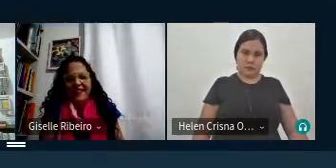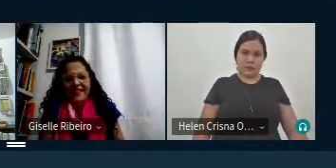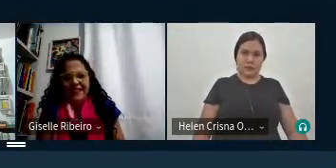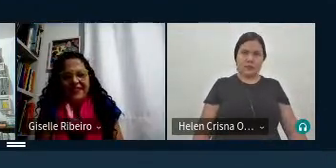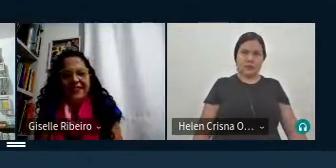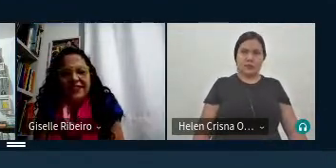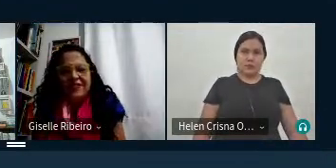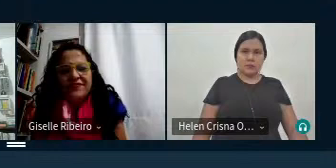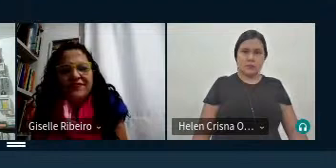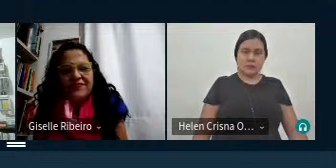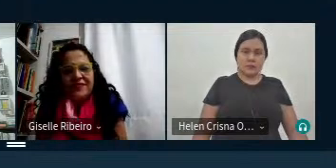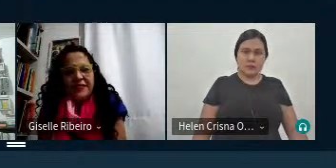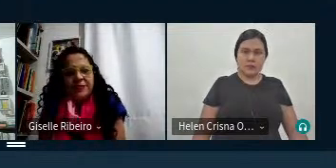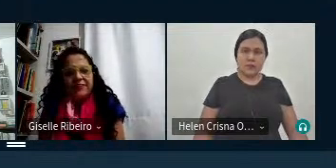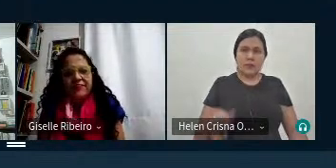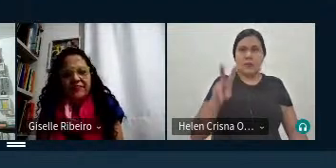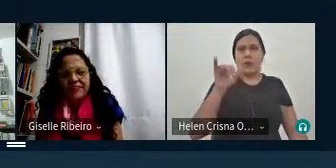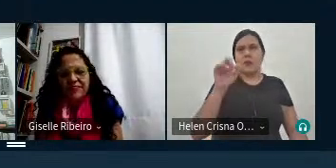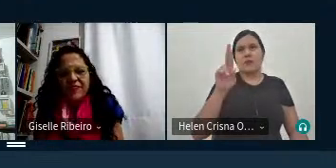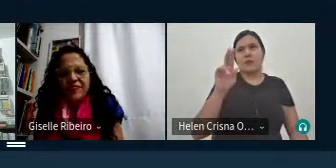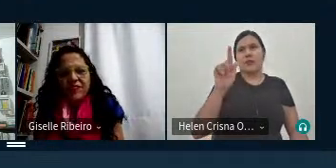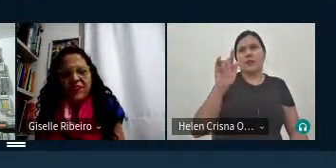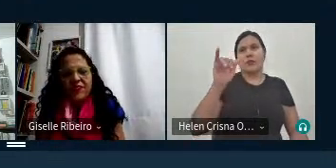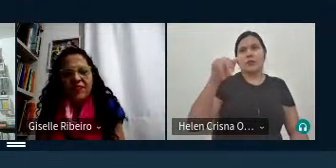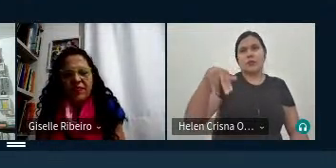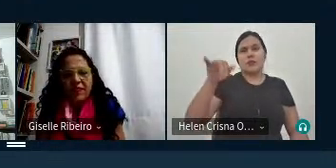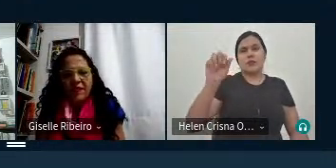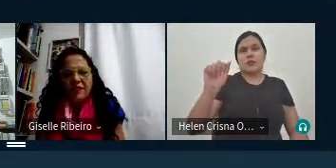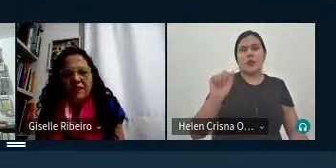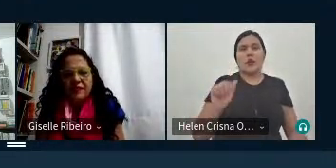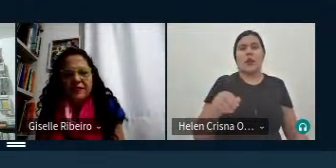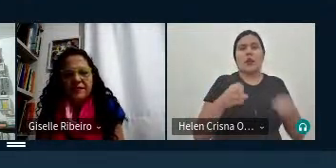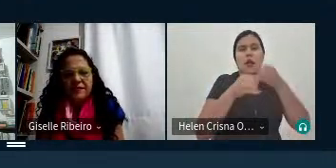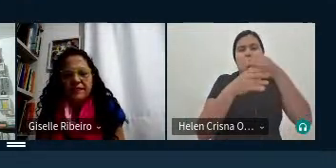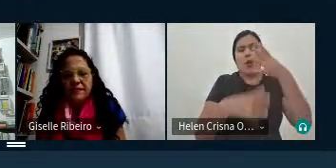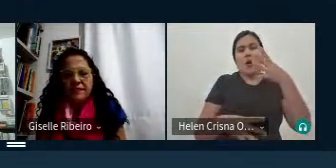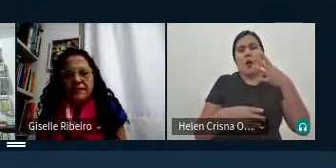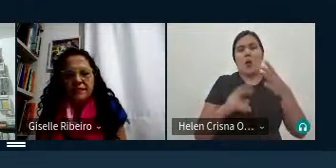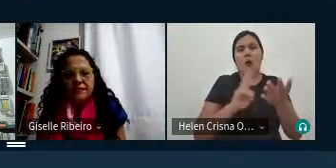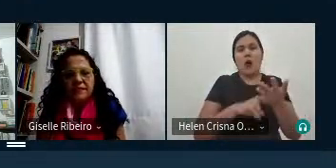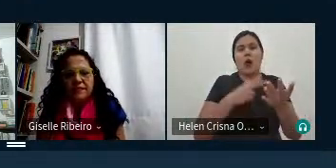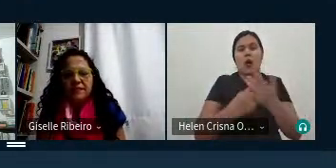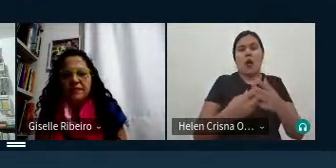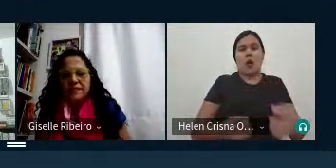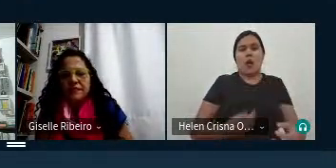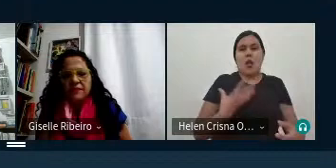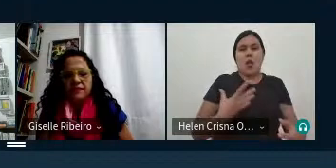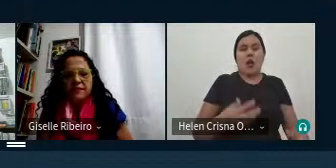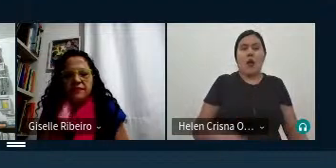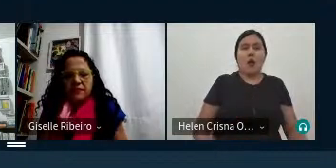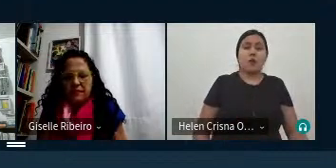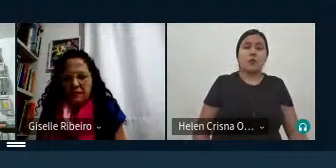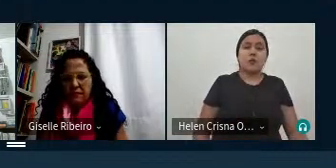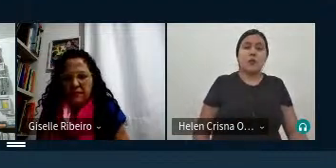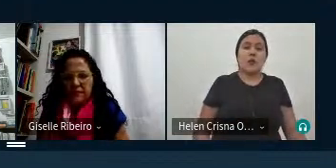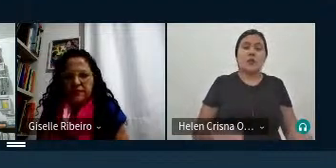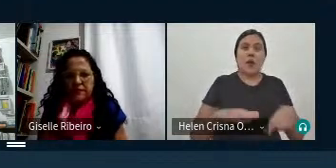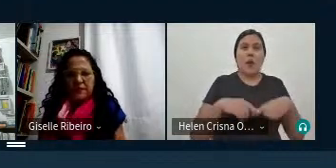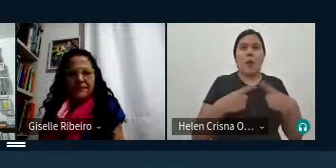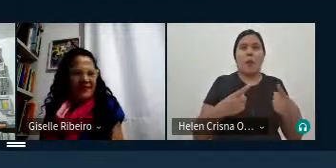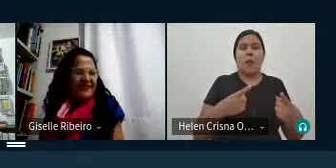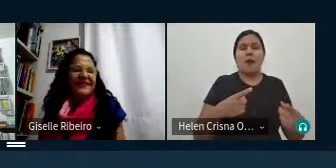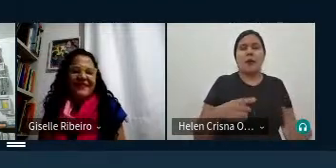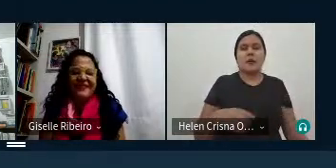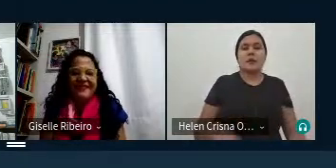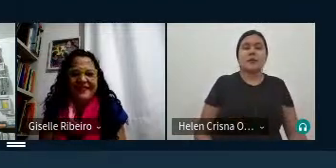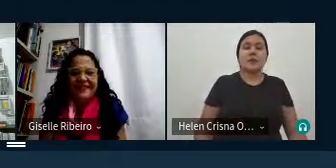a Virgínia Pirella ela faz um comentário a tradução de poemas a meu parecer são as mais complexas